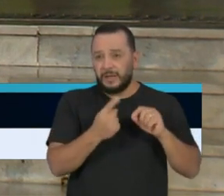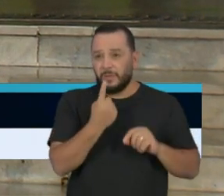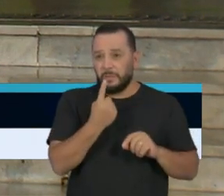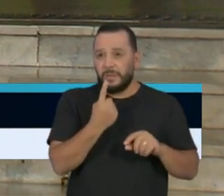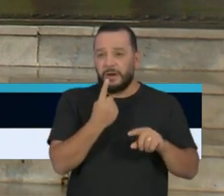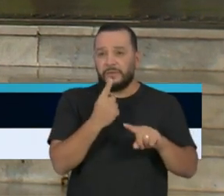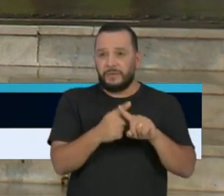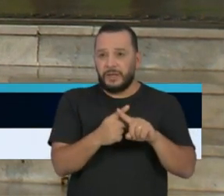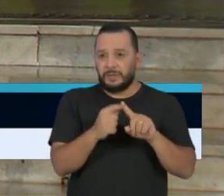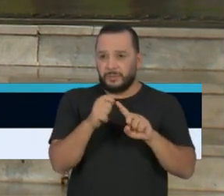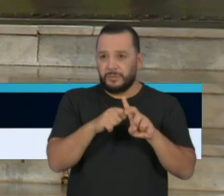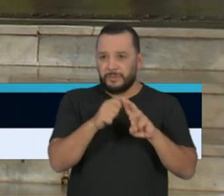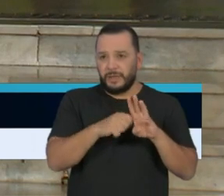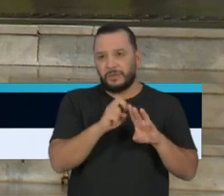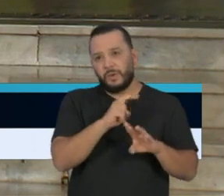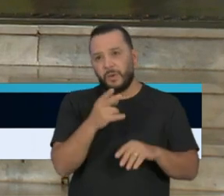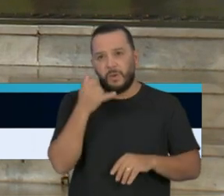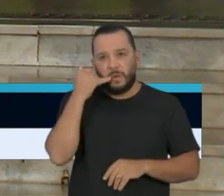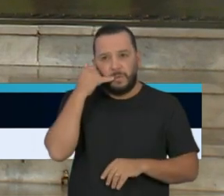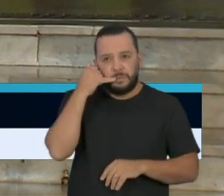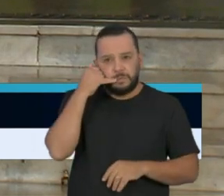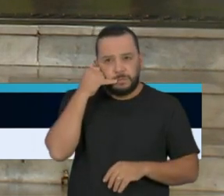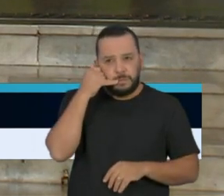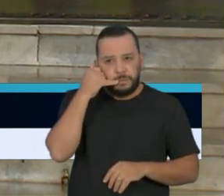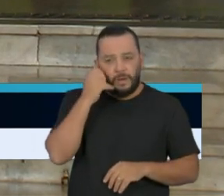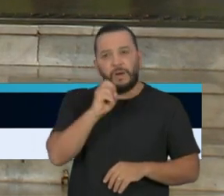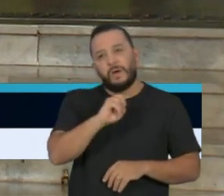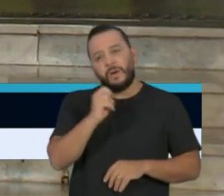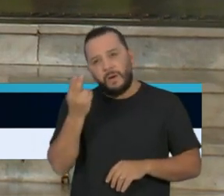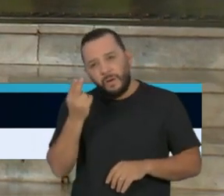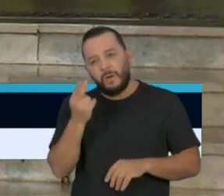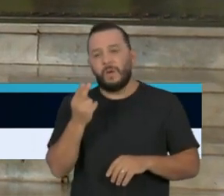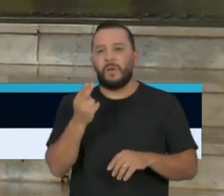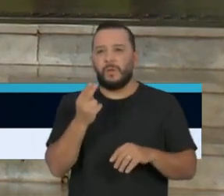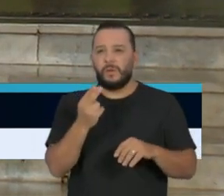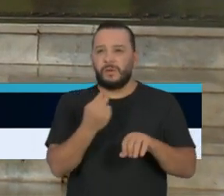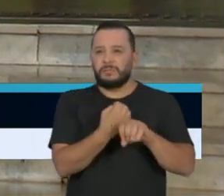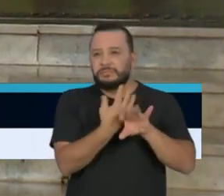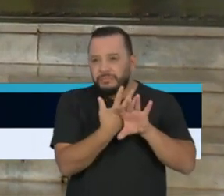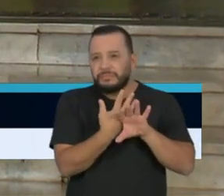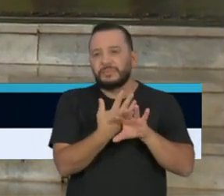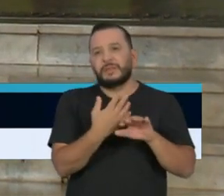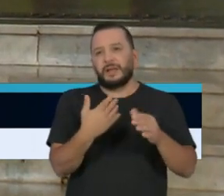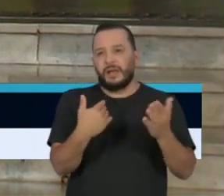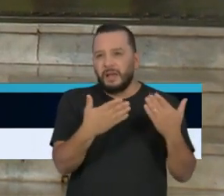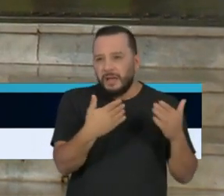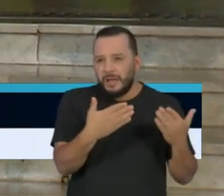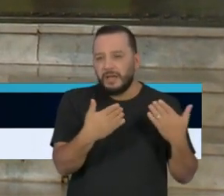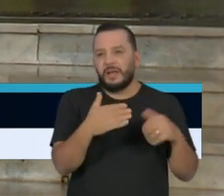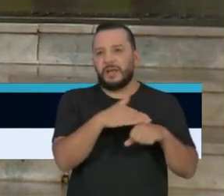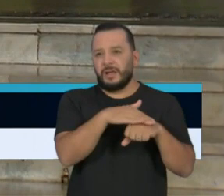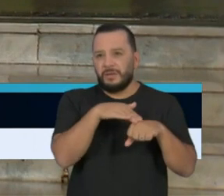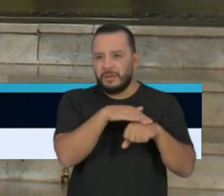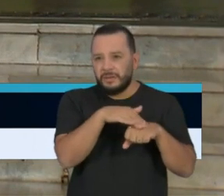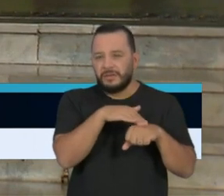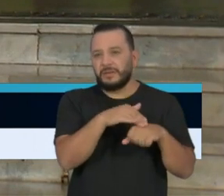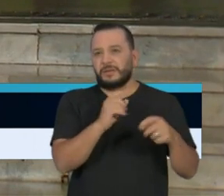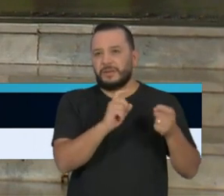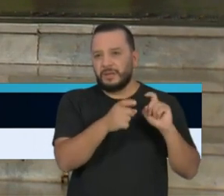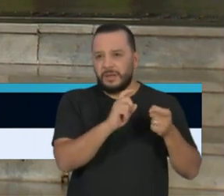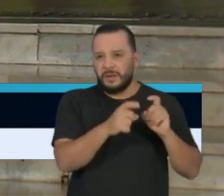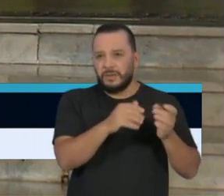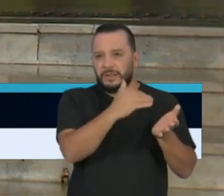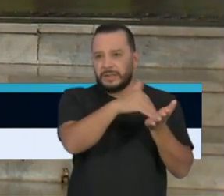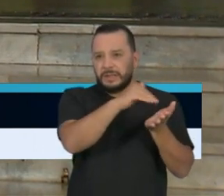e também seja por telefone ou algum outro meio de comunicação entre a secretaria e o ministério, nós